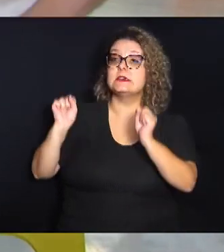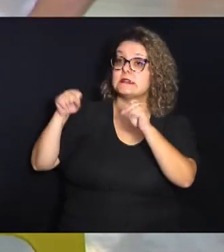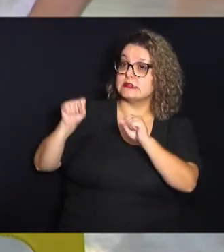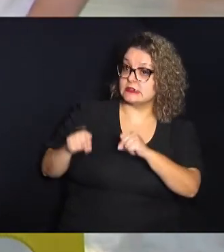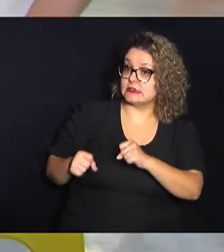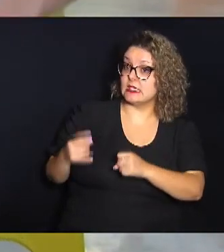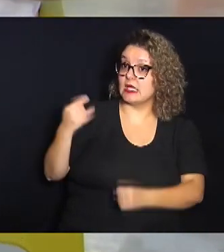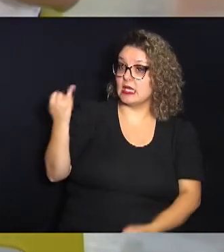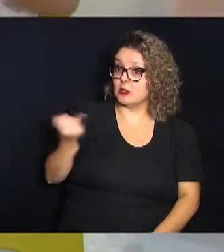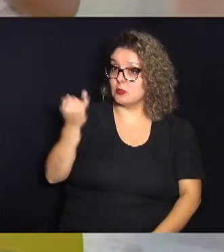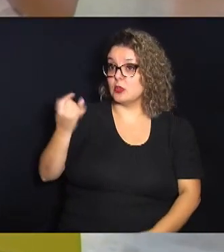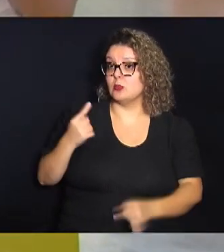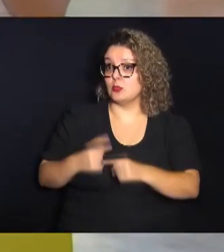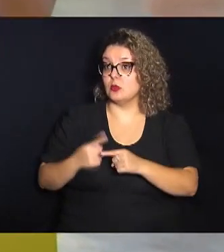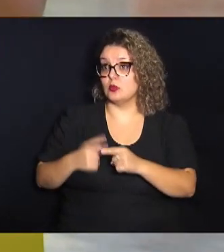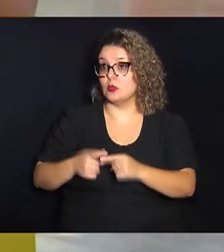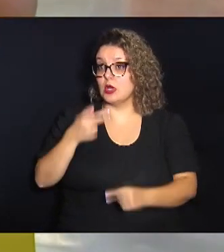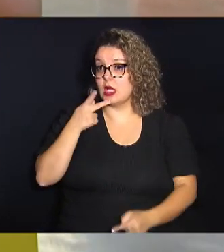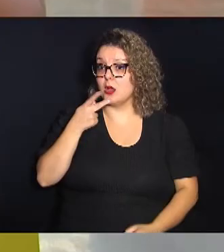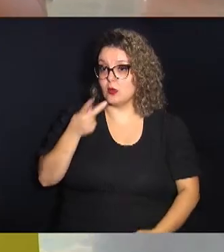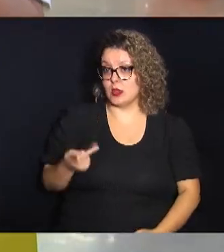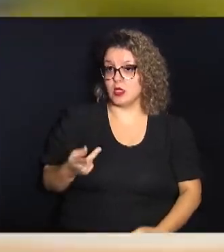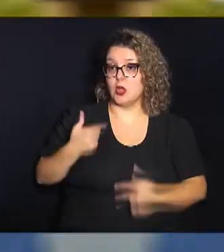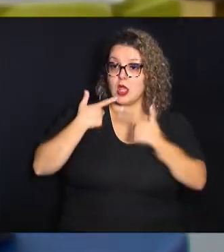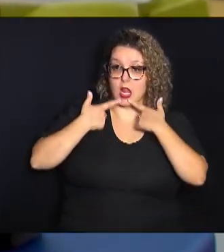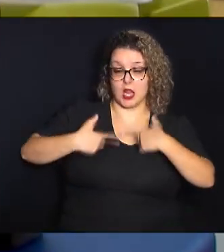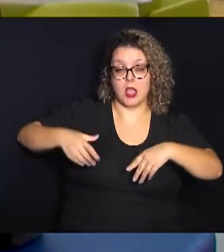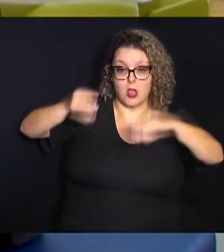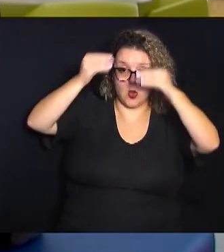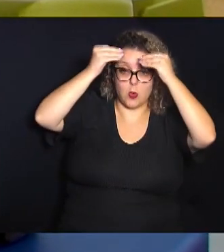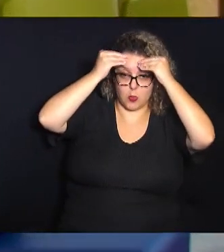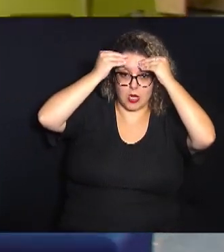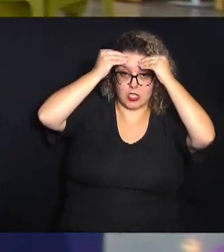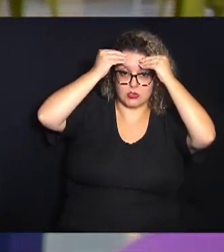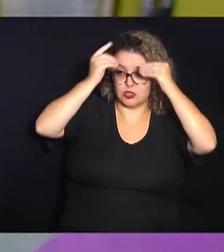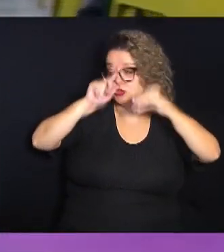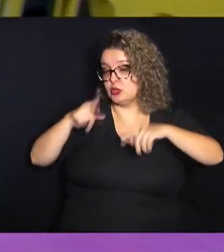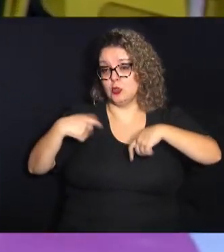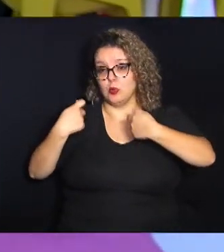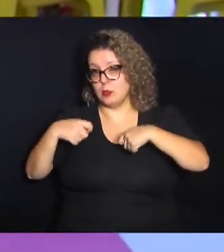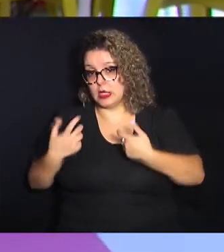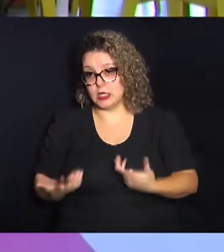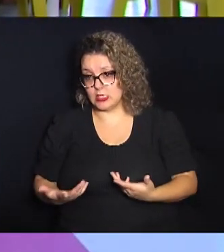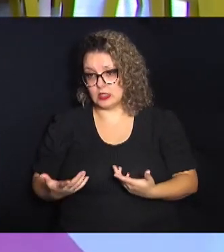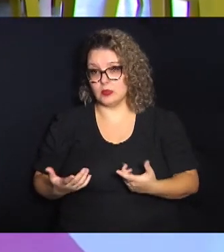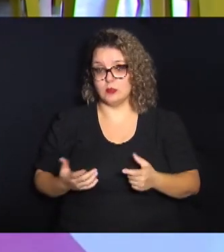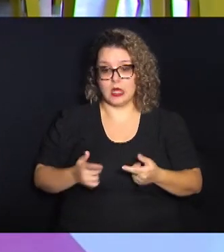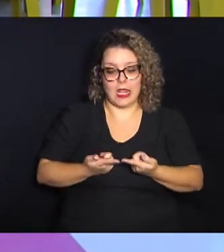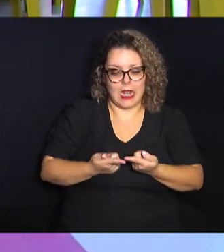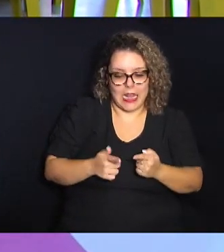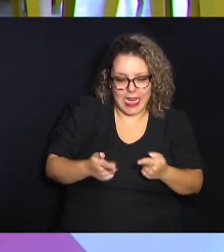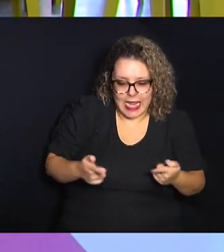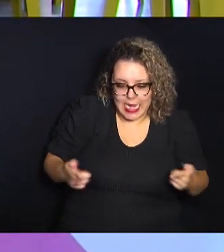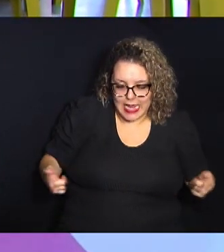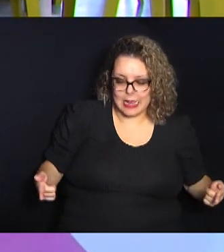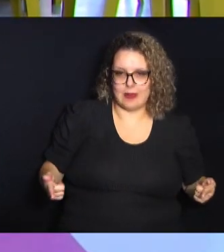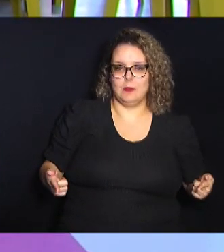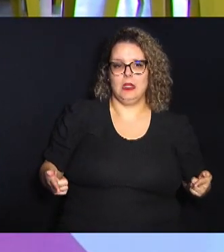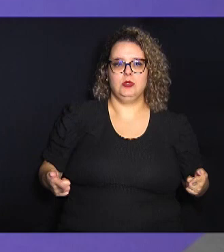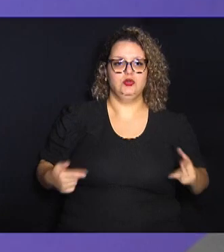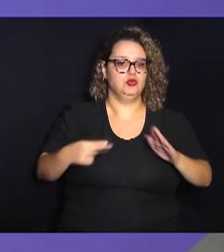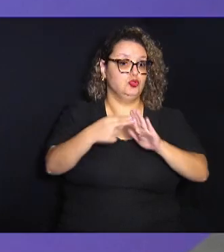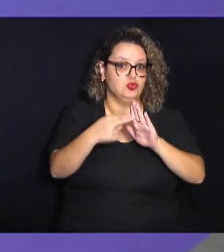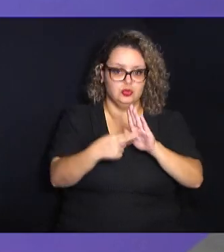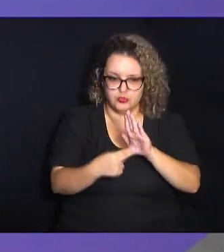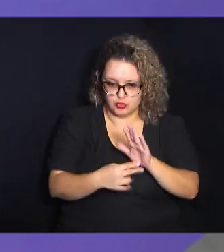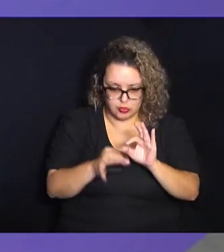interessante porque a gente fala que a linguagem ela não precisa ser gramática normativa a todo momento a gente não precisa